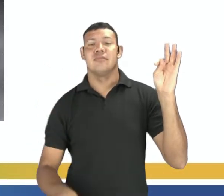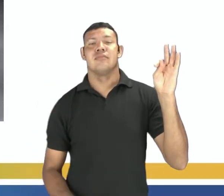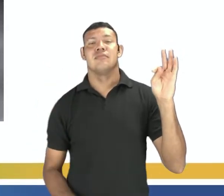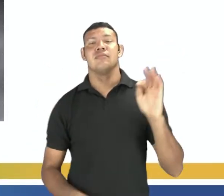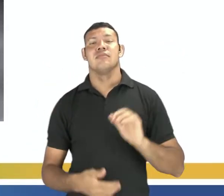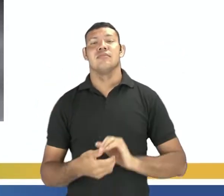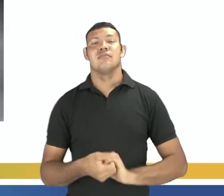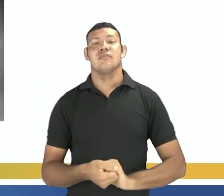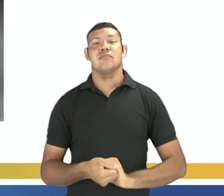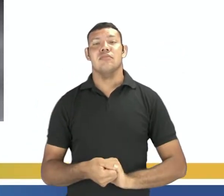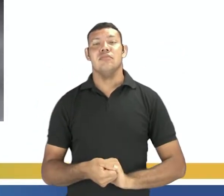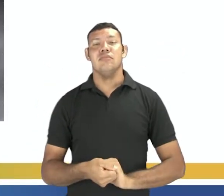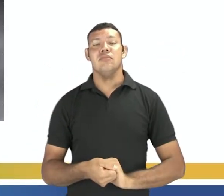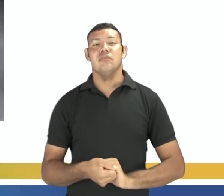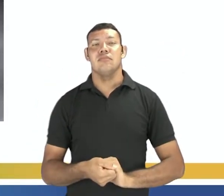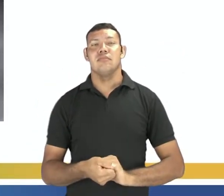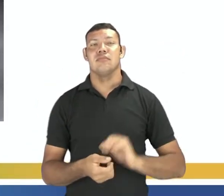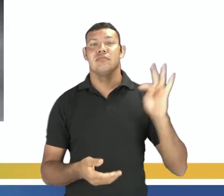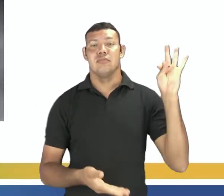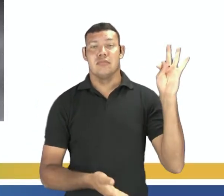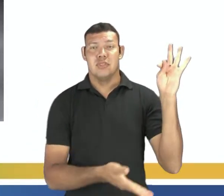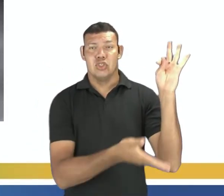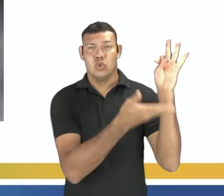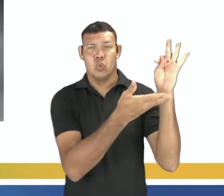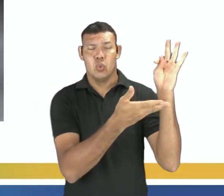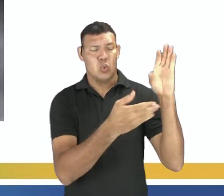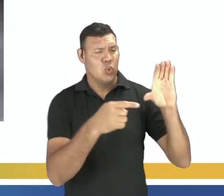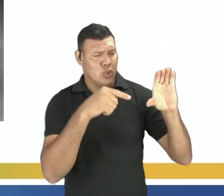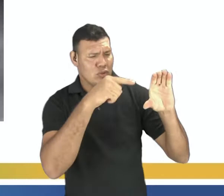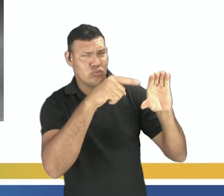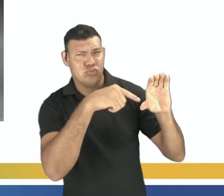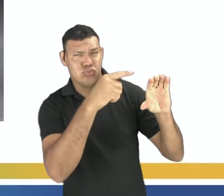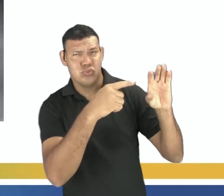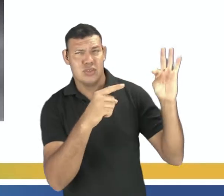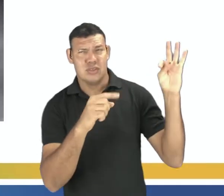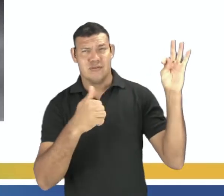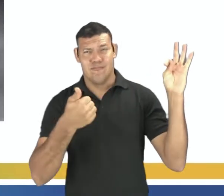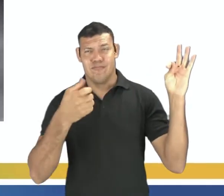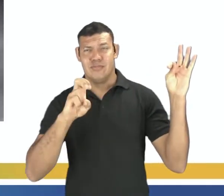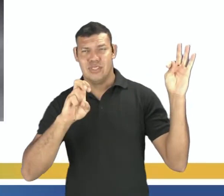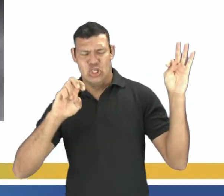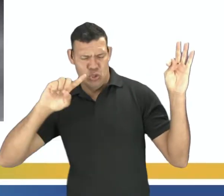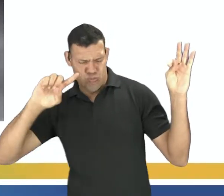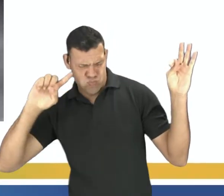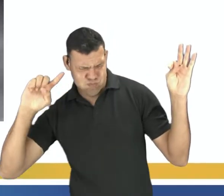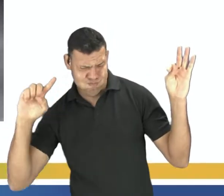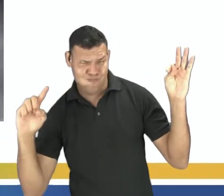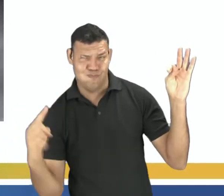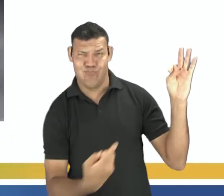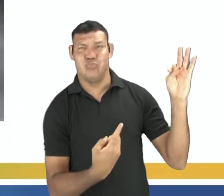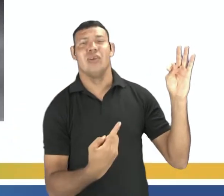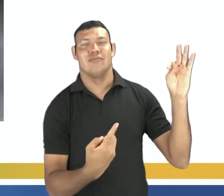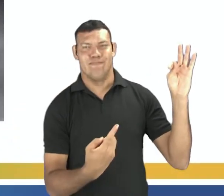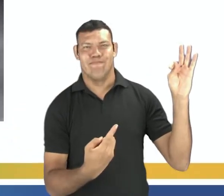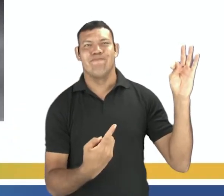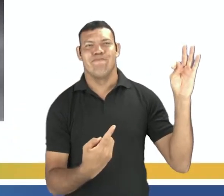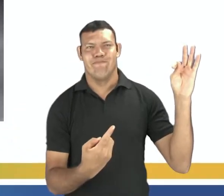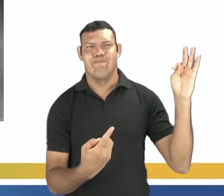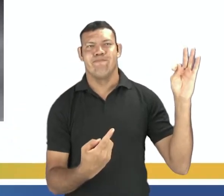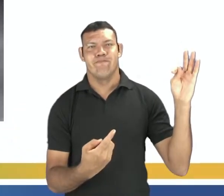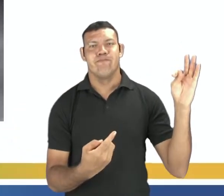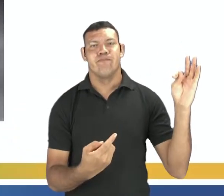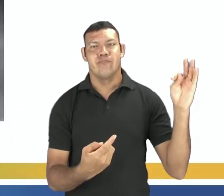escala Kelvin, a temperatura central, a sua composição química, onde você vai ver aí que ele tem